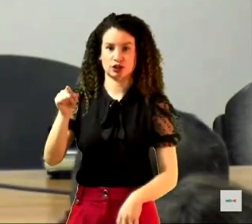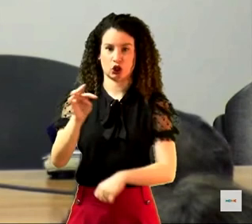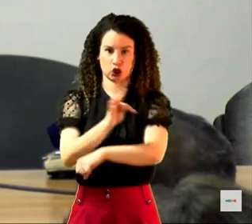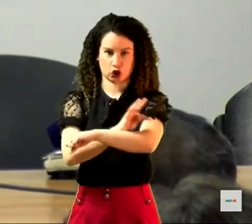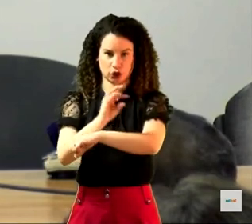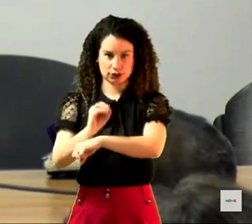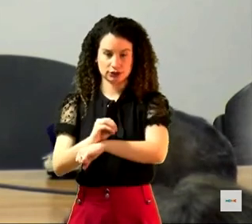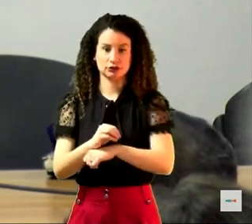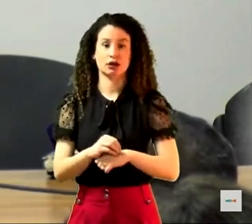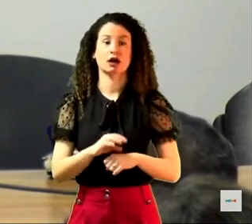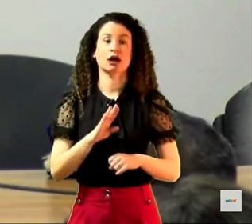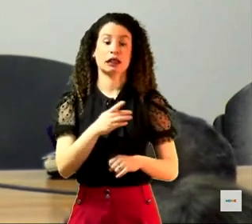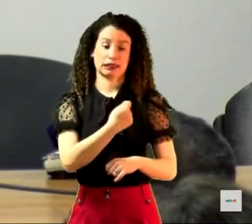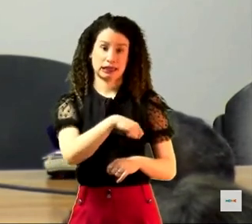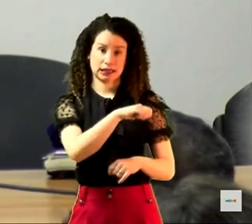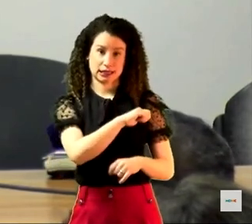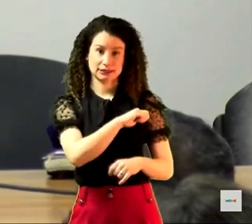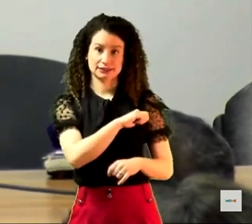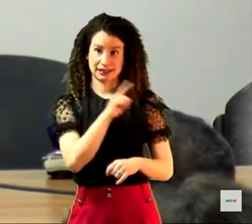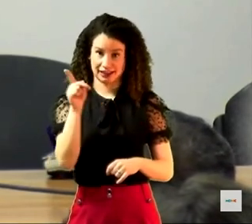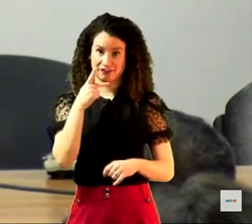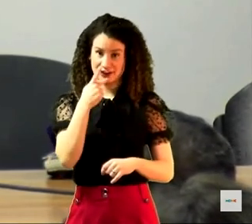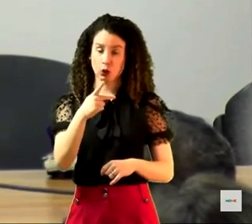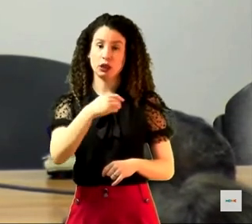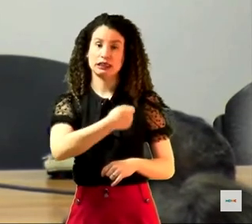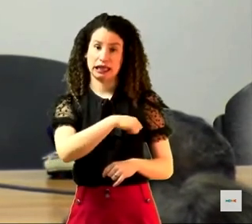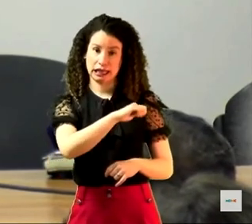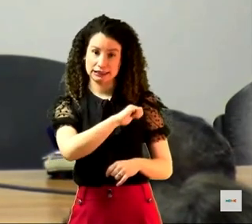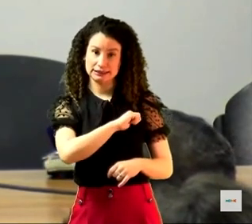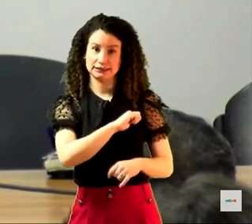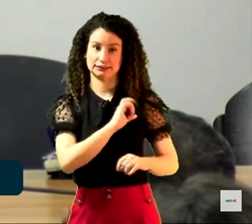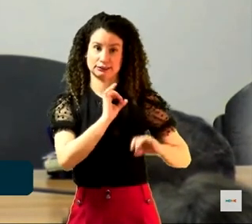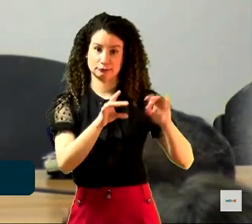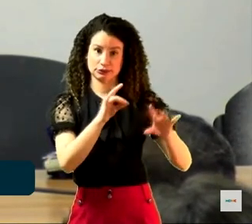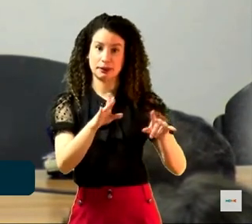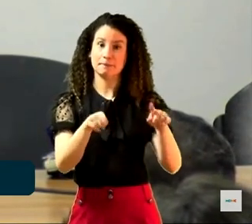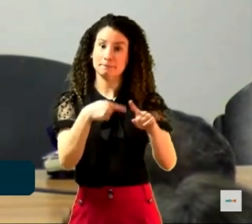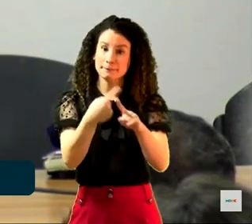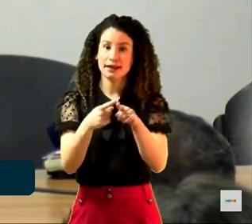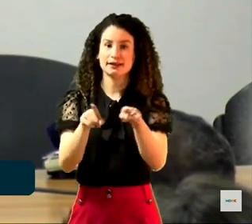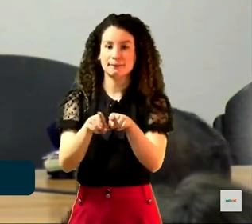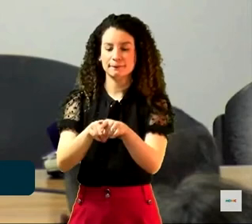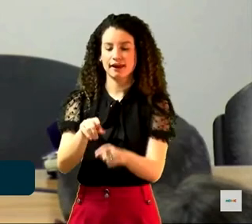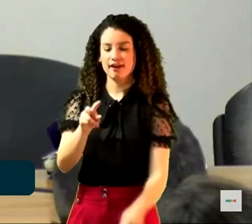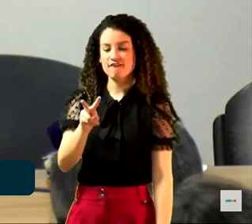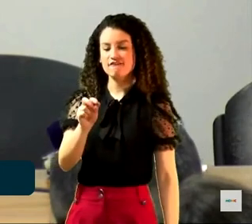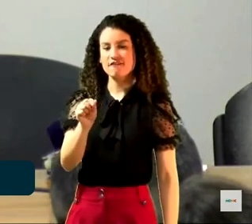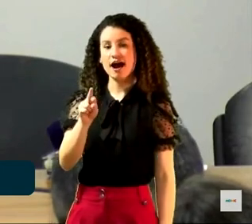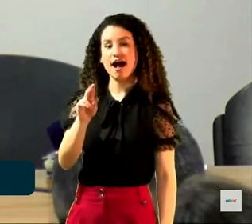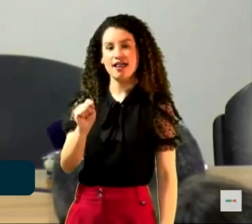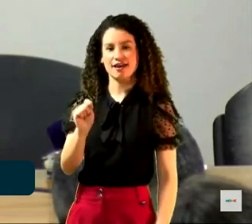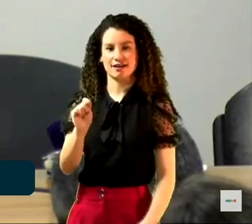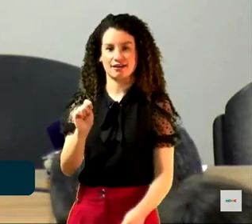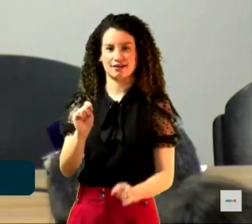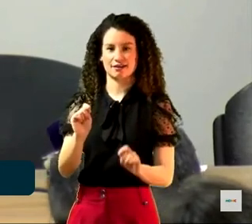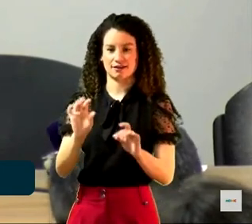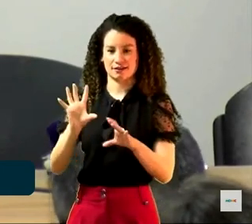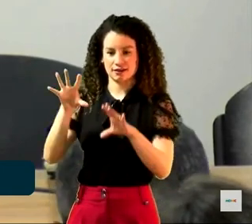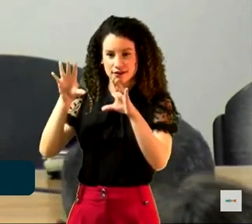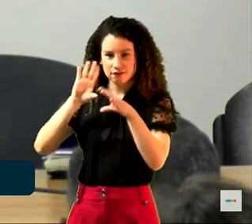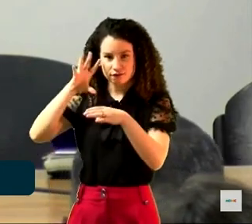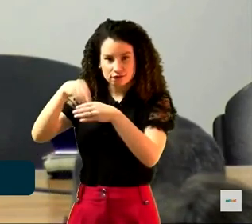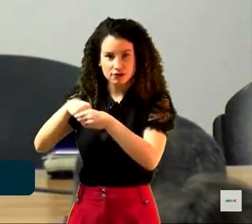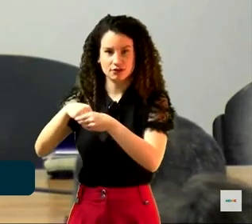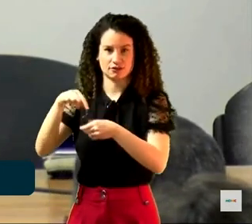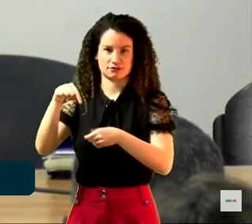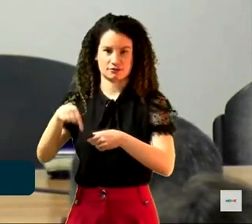delegacias especializadas, varas especializadas dentro do judiciário. Não adianta, pessoal, nós termos